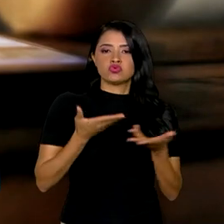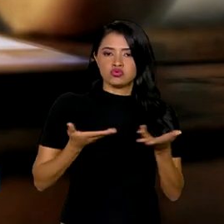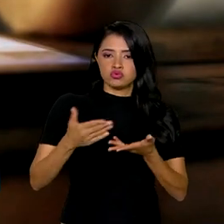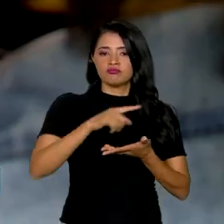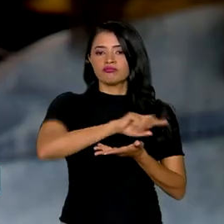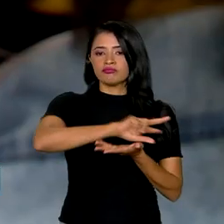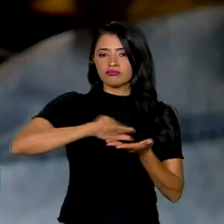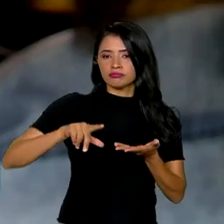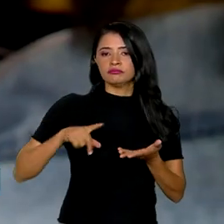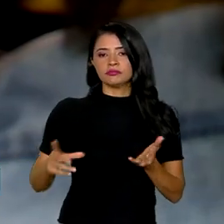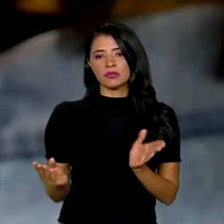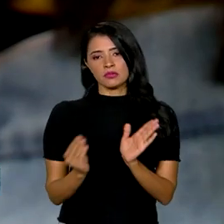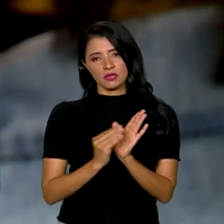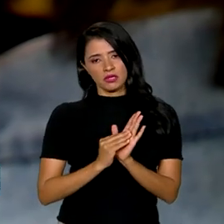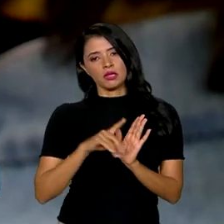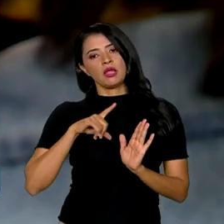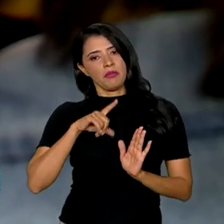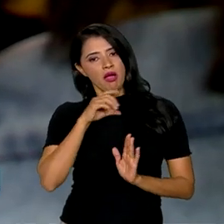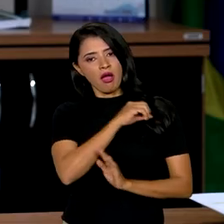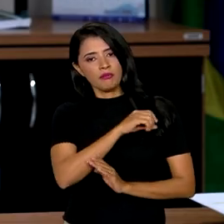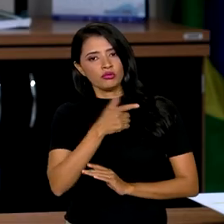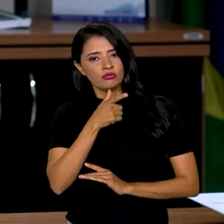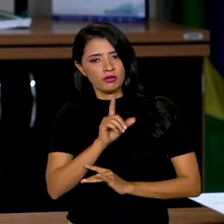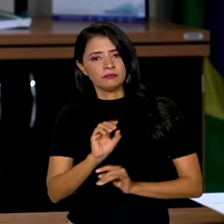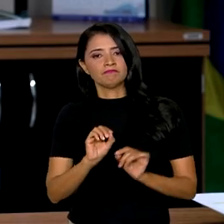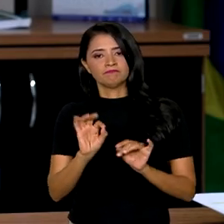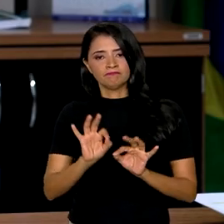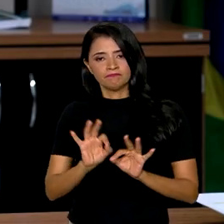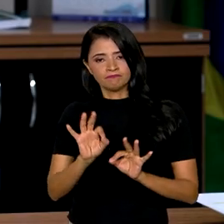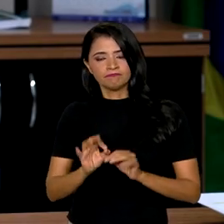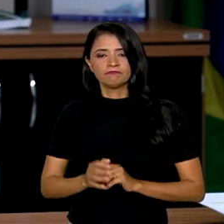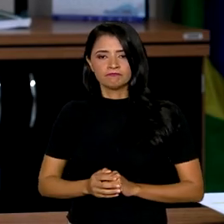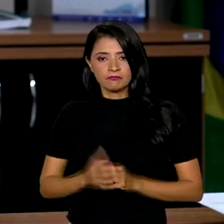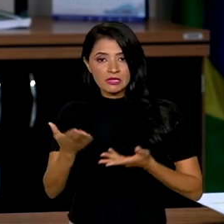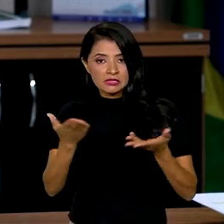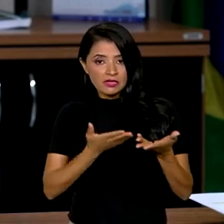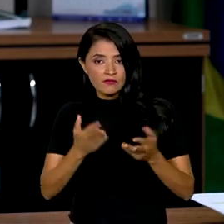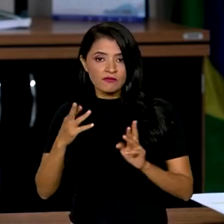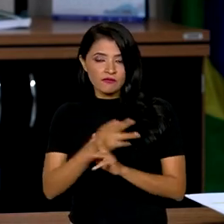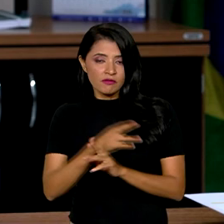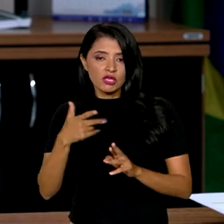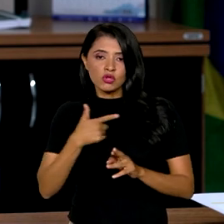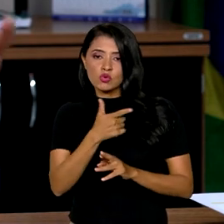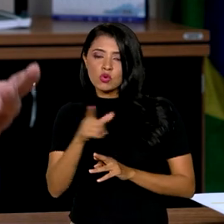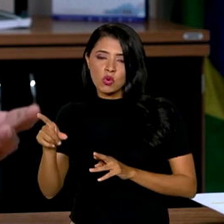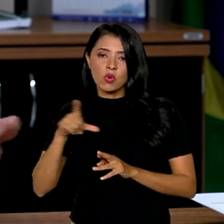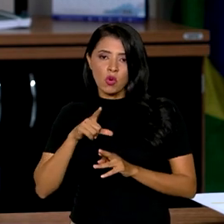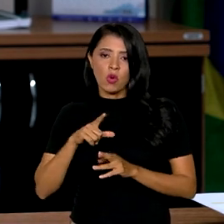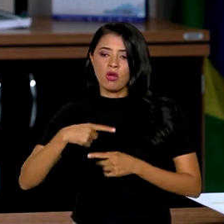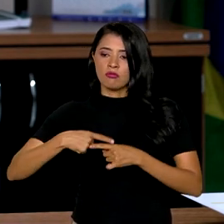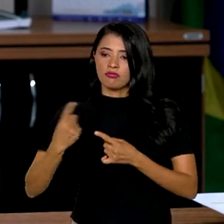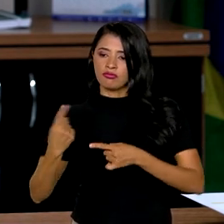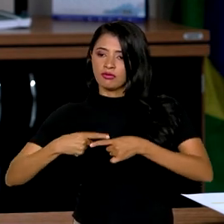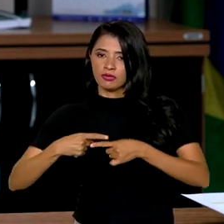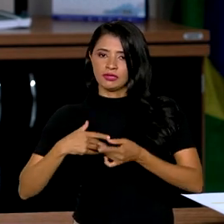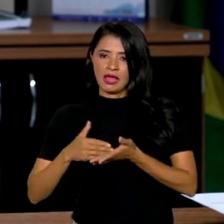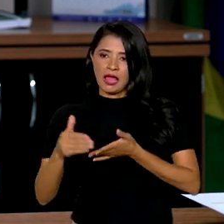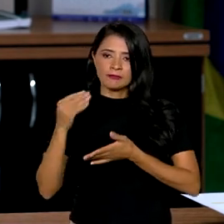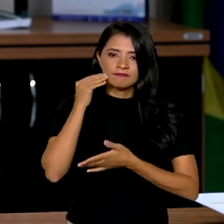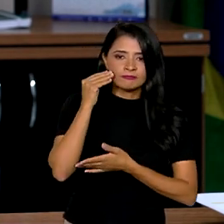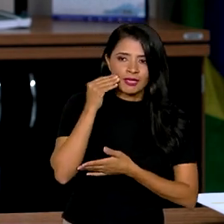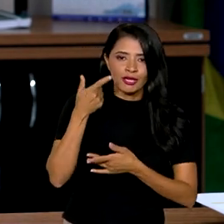devem ser incorporados em breve. Serviços relacionados ao free flow, que é aquele pedágio que está em fase de